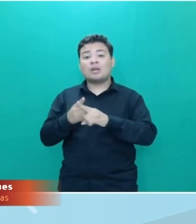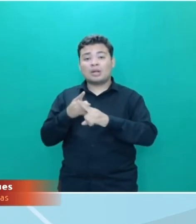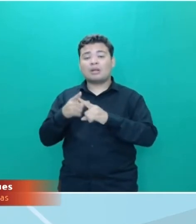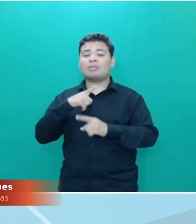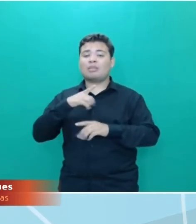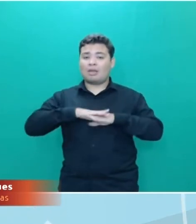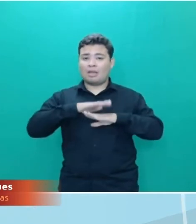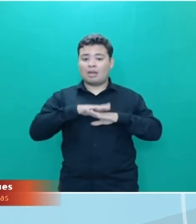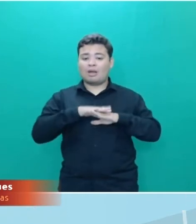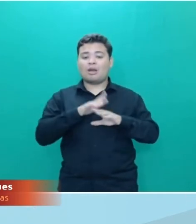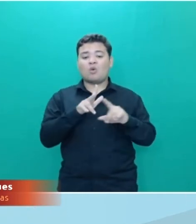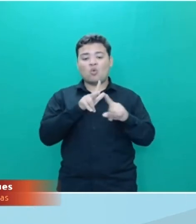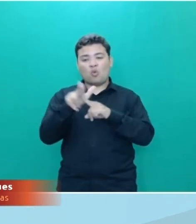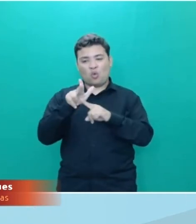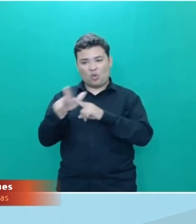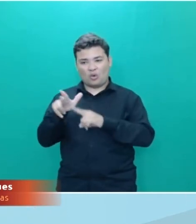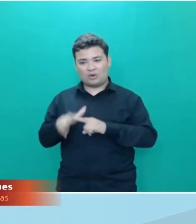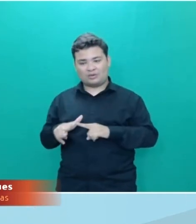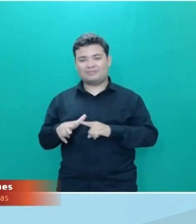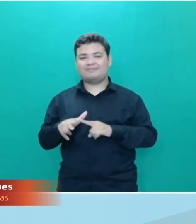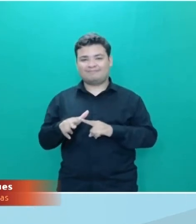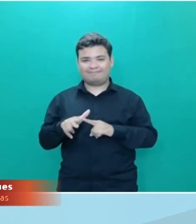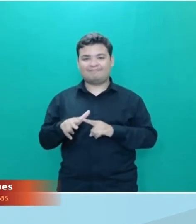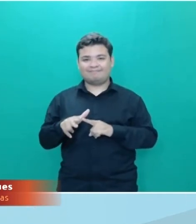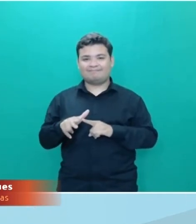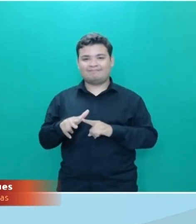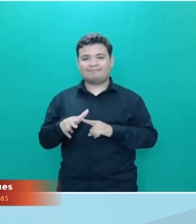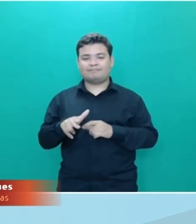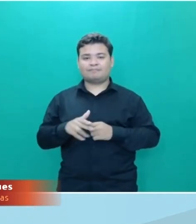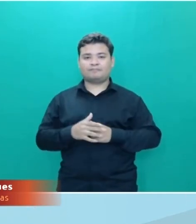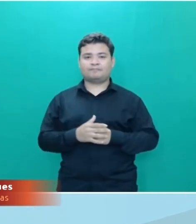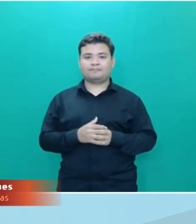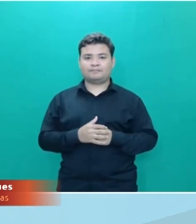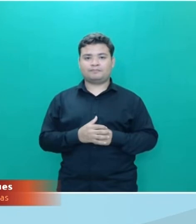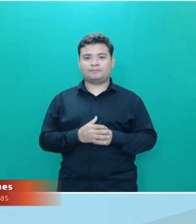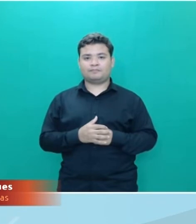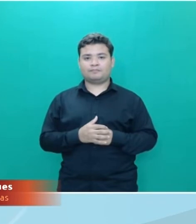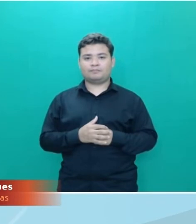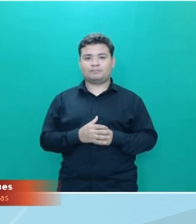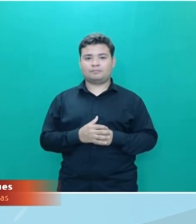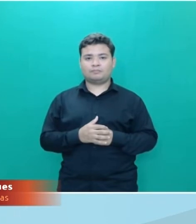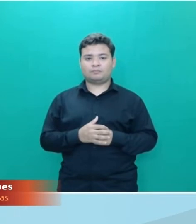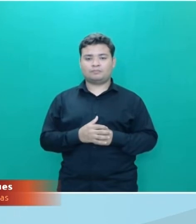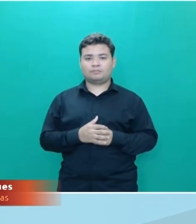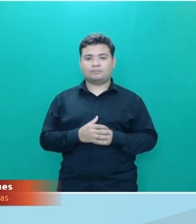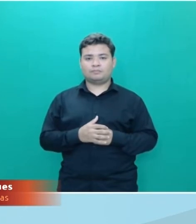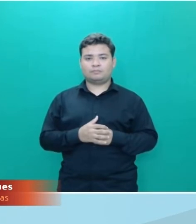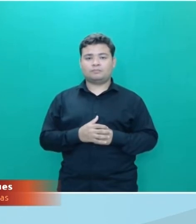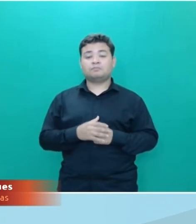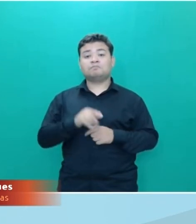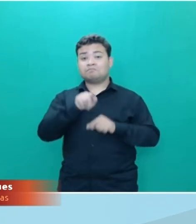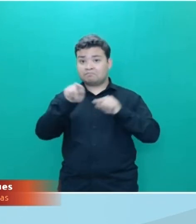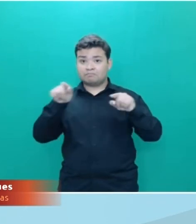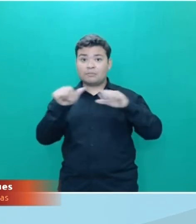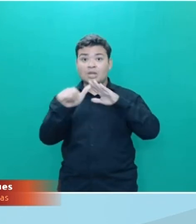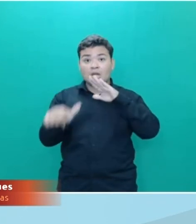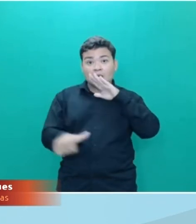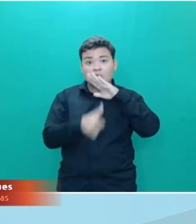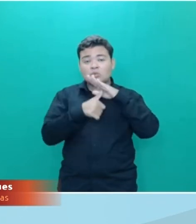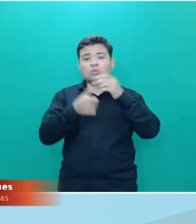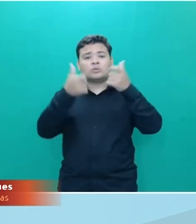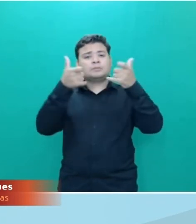realizados nessas instituições federais de ensino superior. Segundo os reitores, a principal